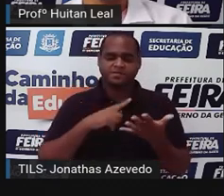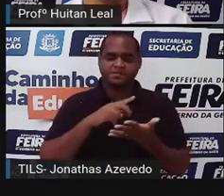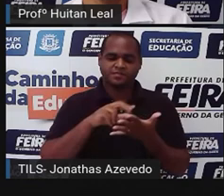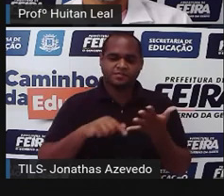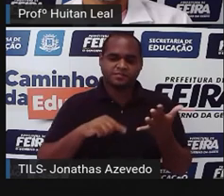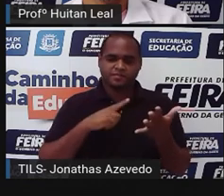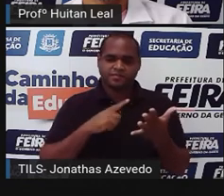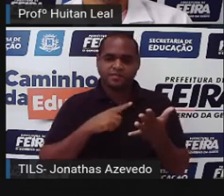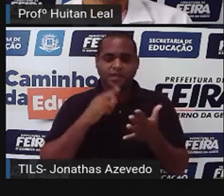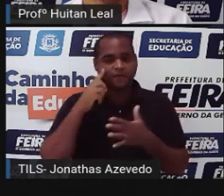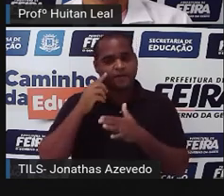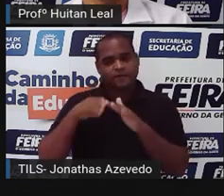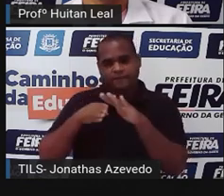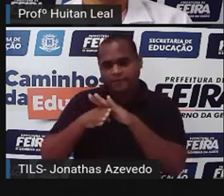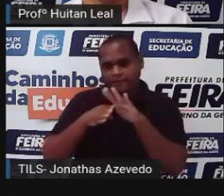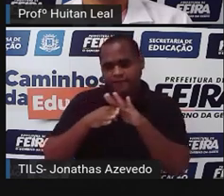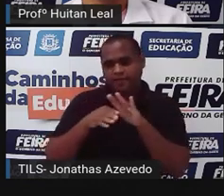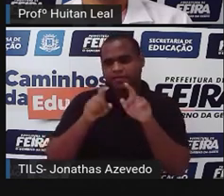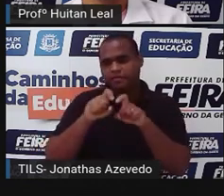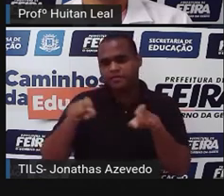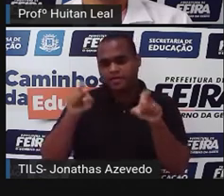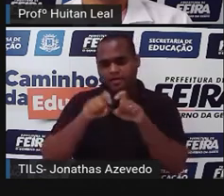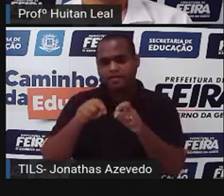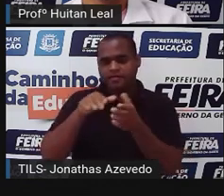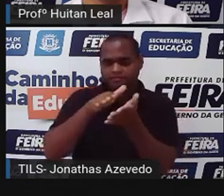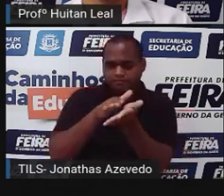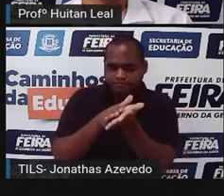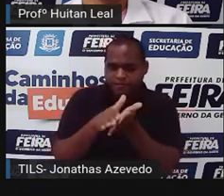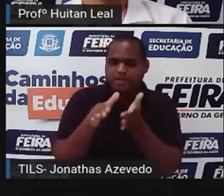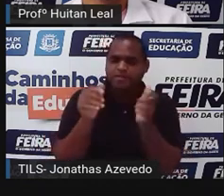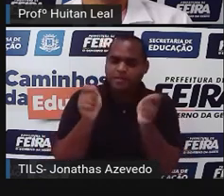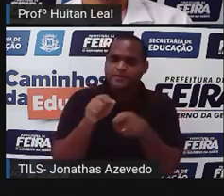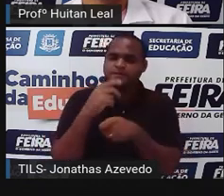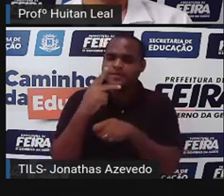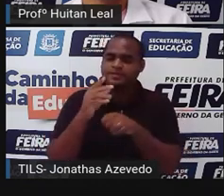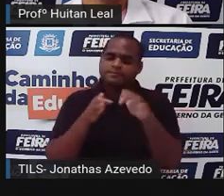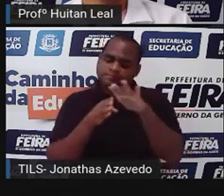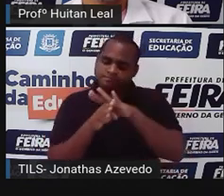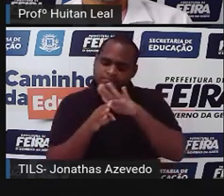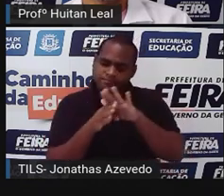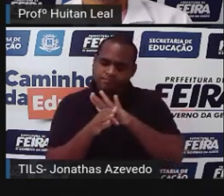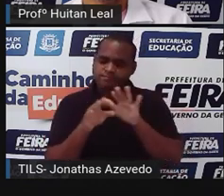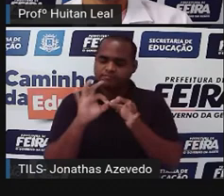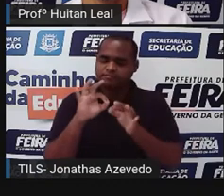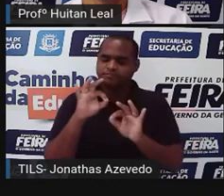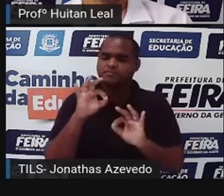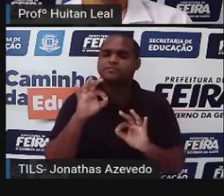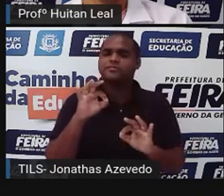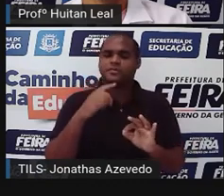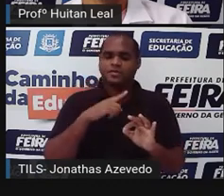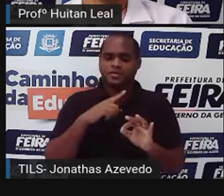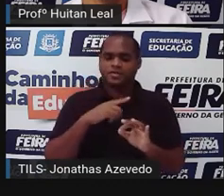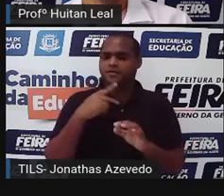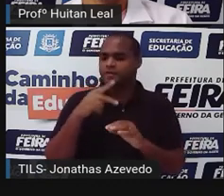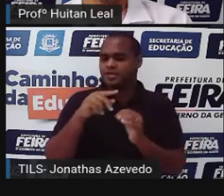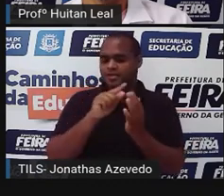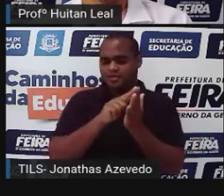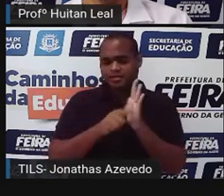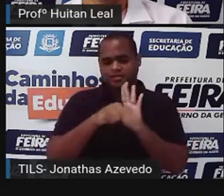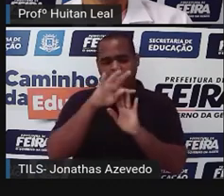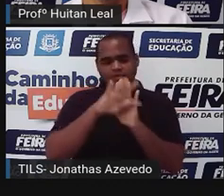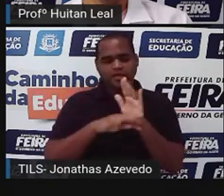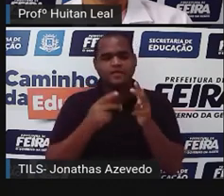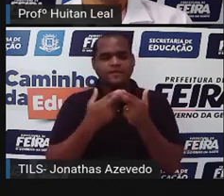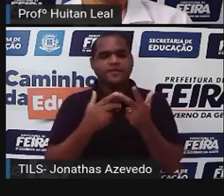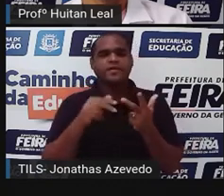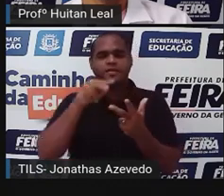diretamente no site, você pode imprimir e ter acesso mais prolongado aos vários gêneros. A prática